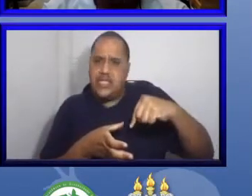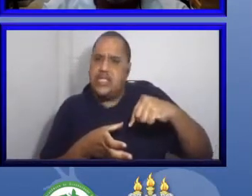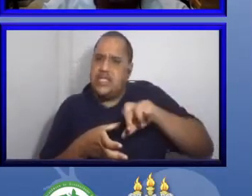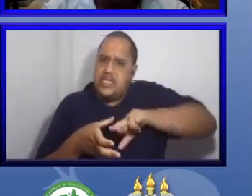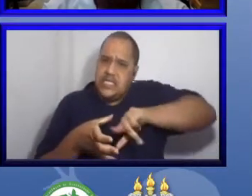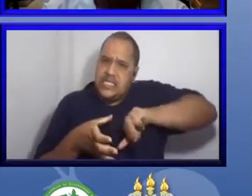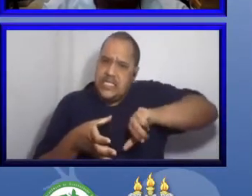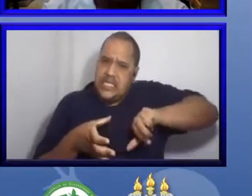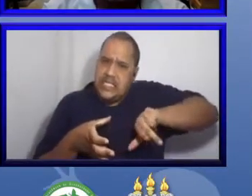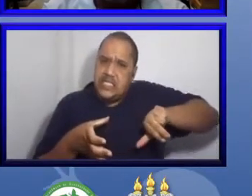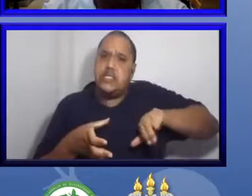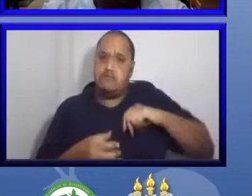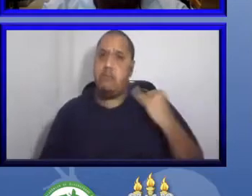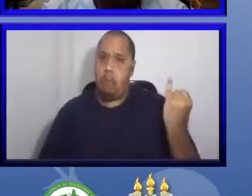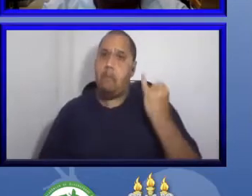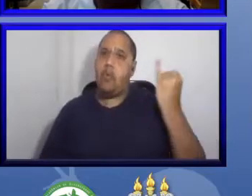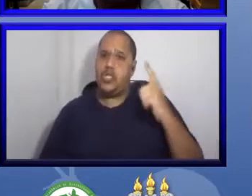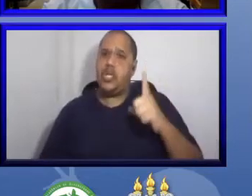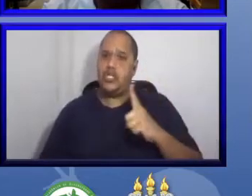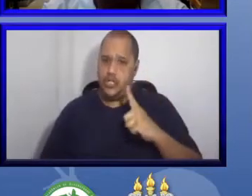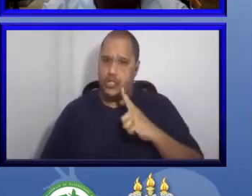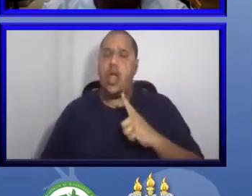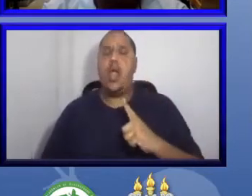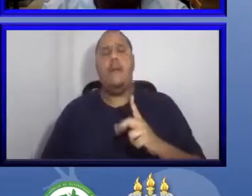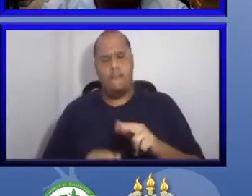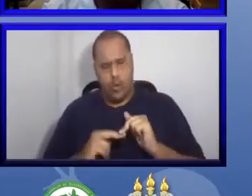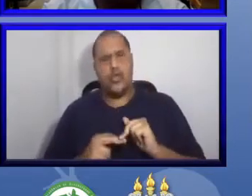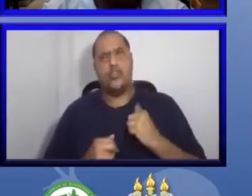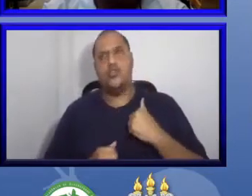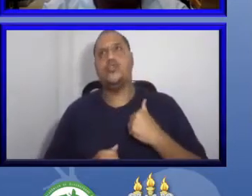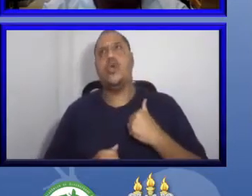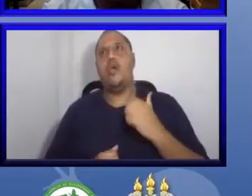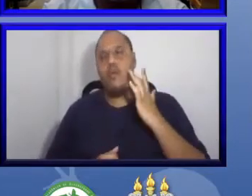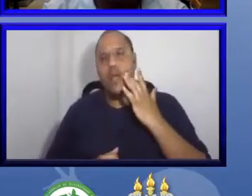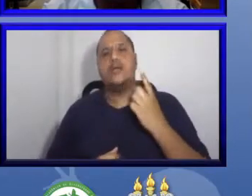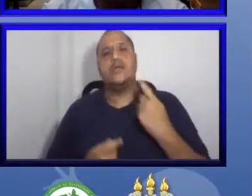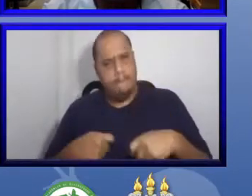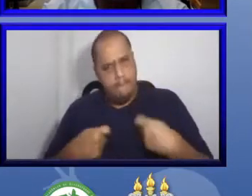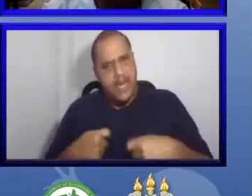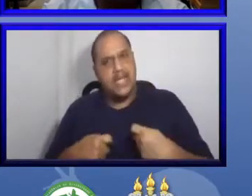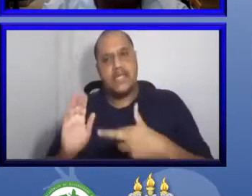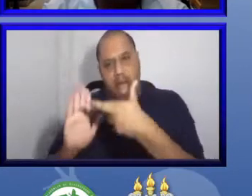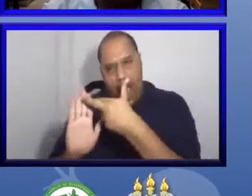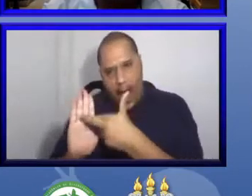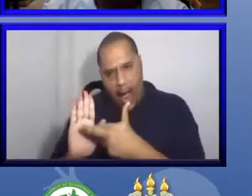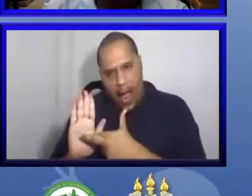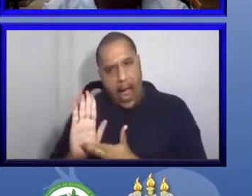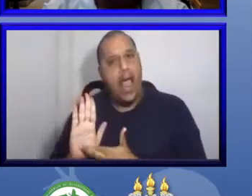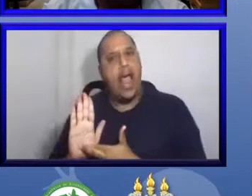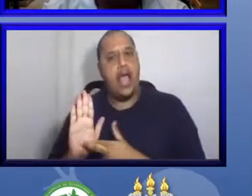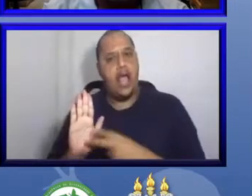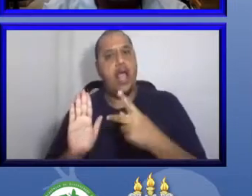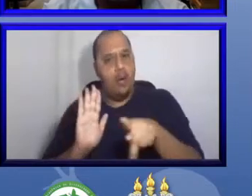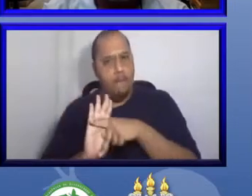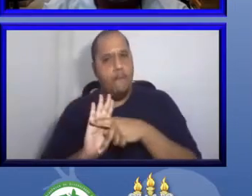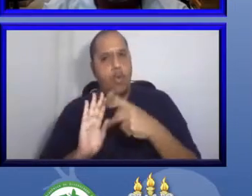eu acho que a mesma política tem que ser aplicada para os museus nacionais. Eu tenho que